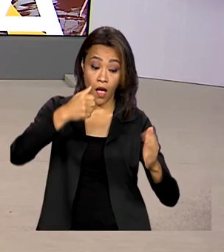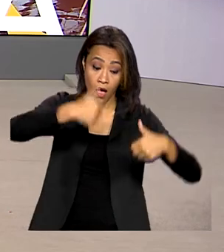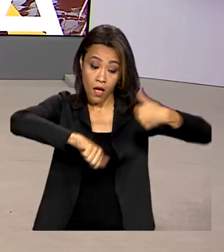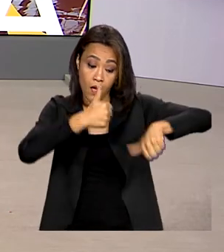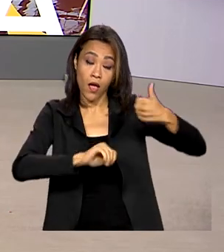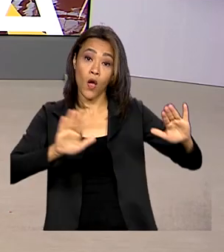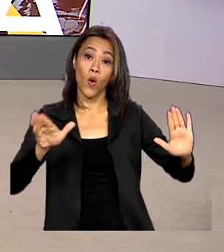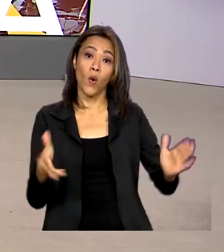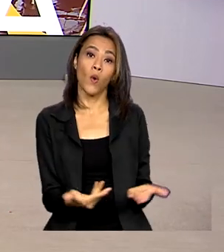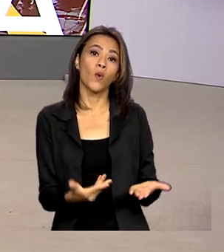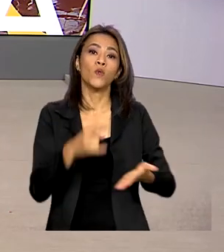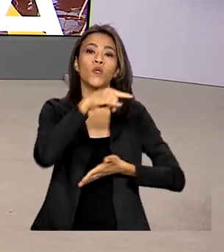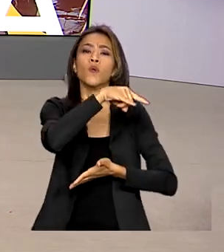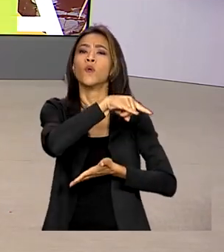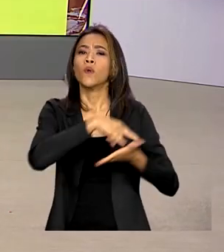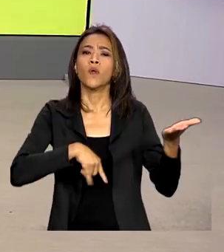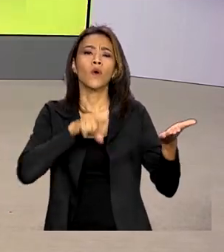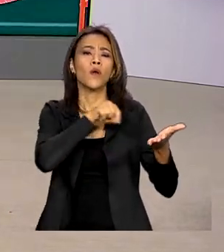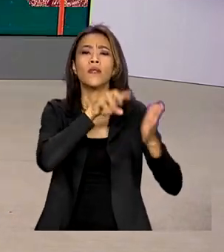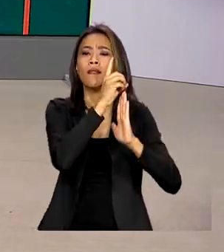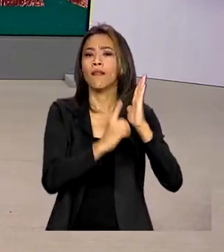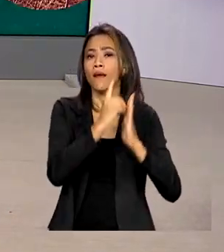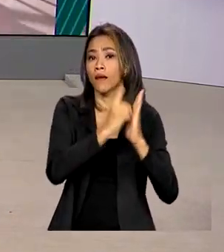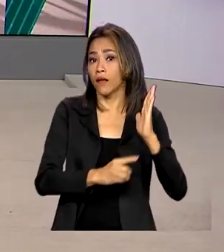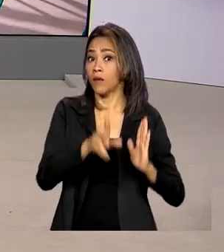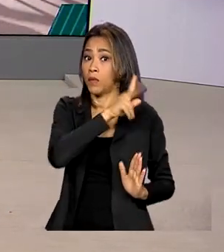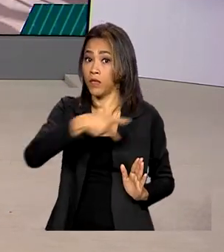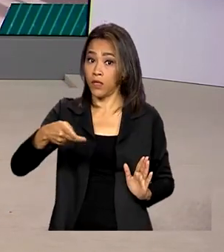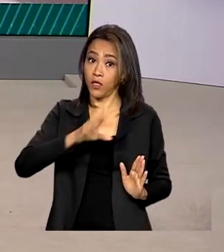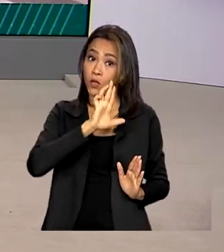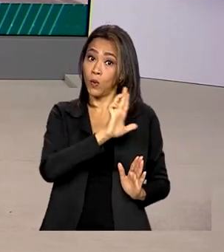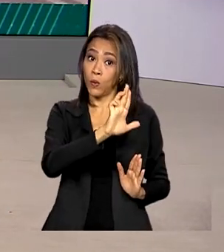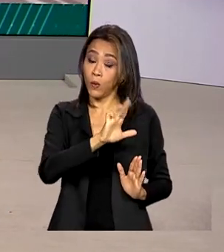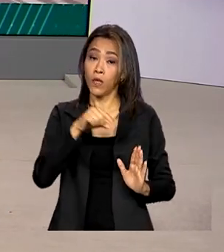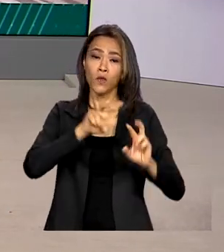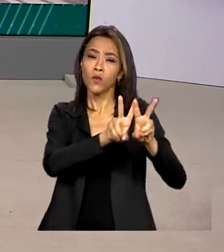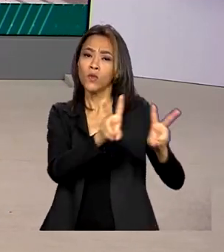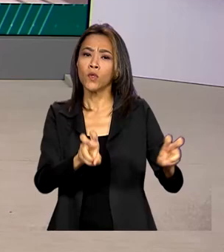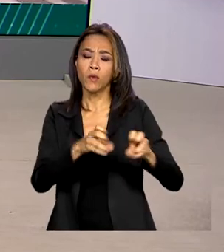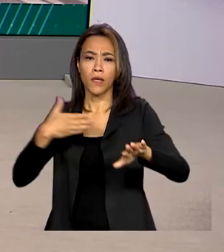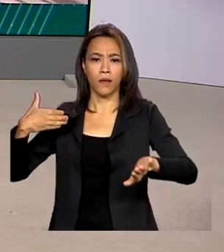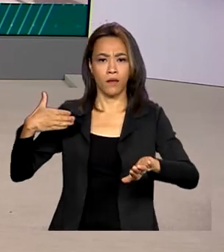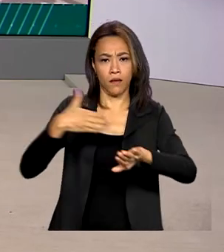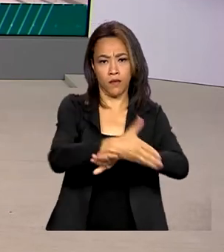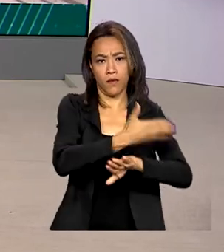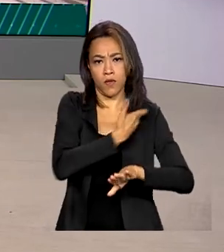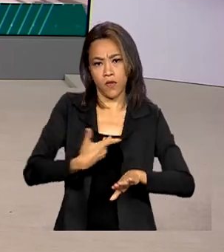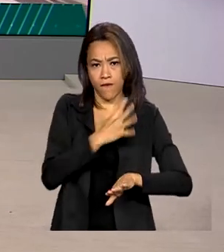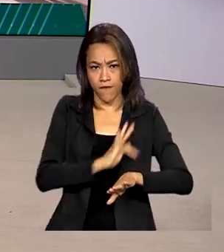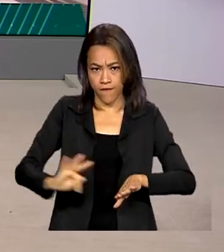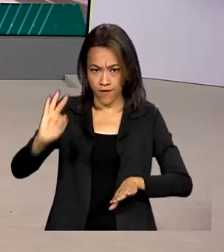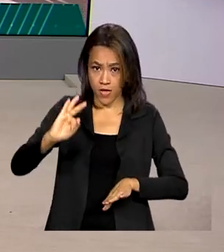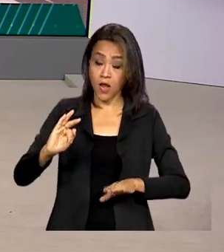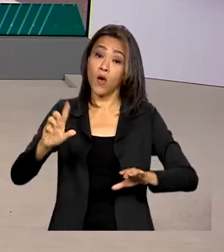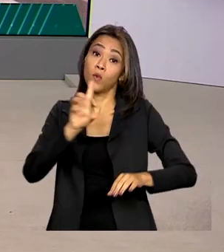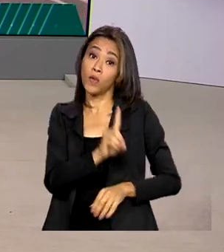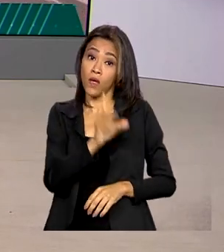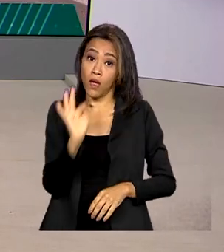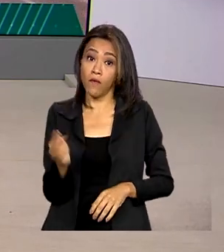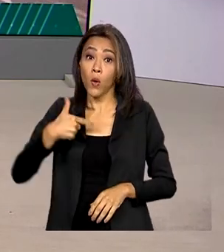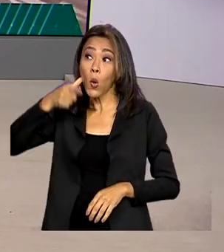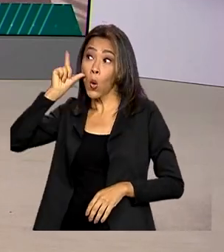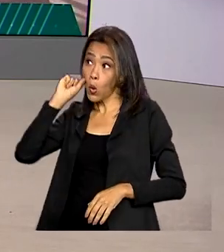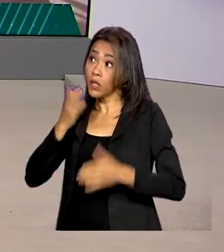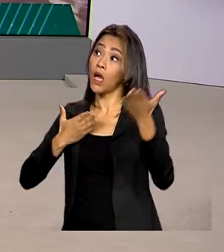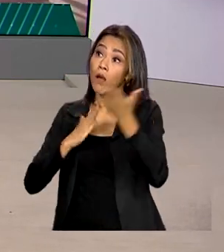decreto do presidente Lula que determinou a intervenção federal na segurança do Distrito Federal. Ontem, a Câmara aprovou de